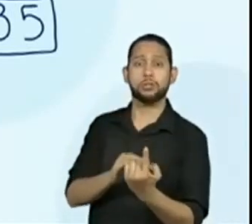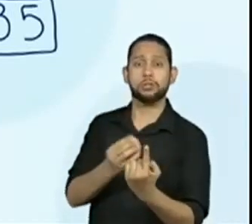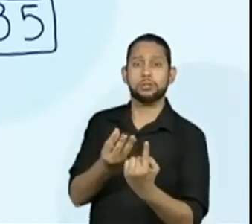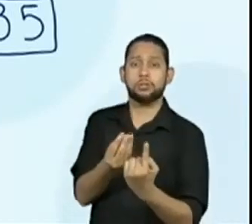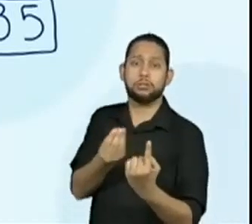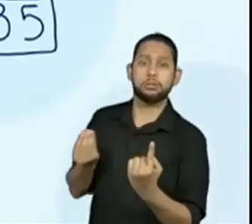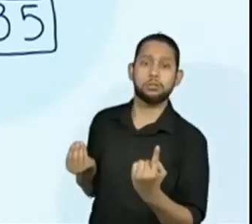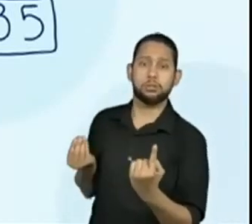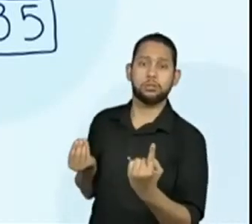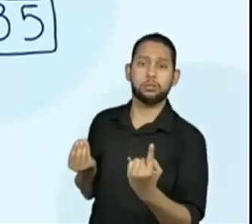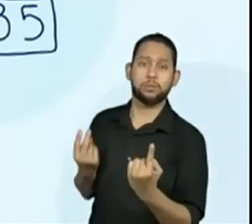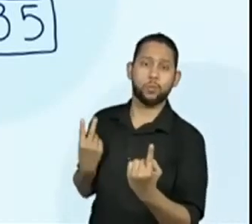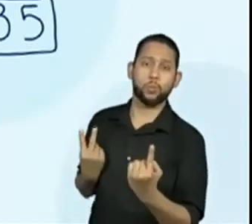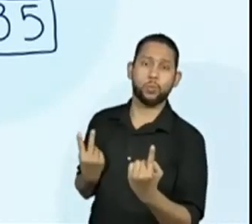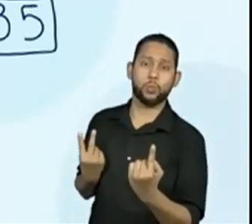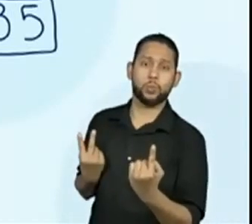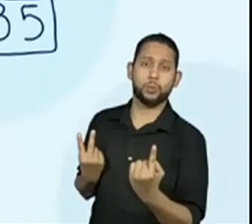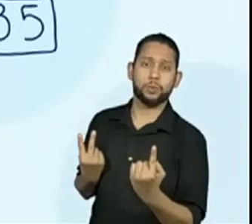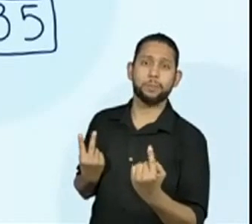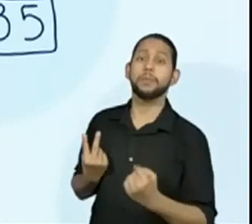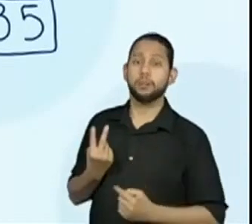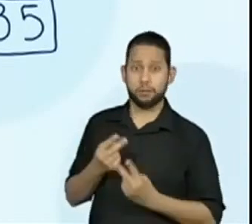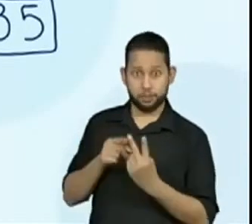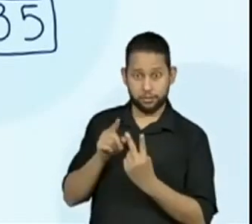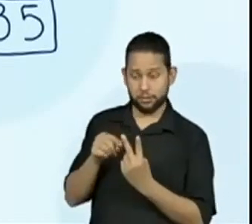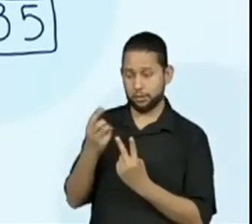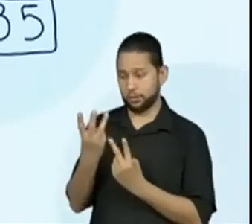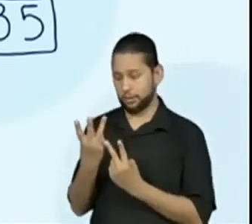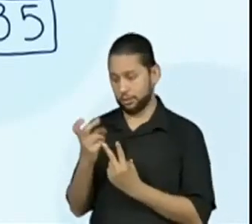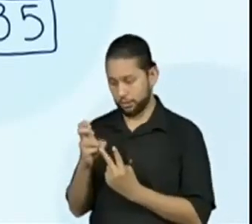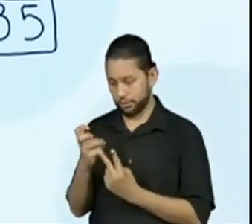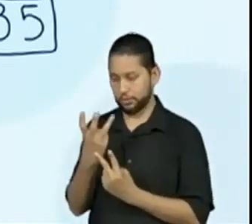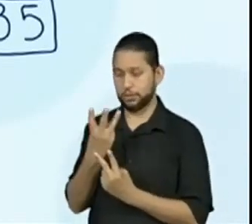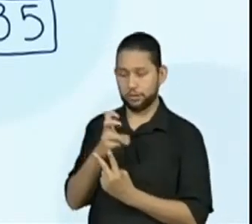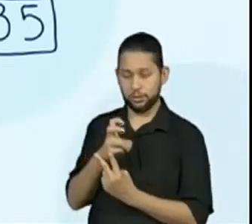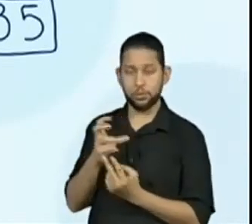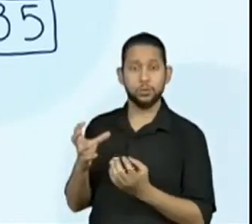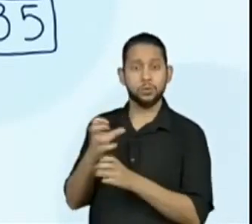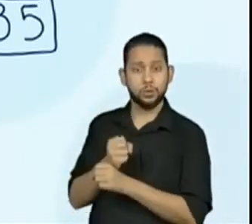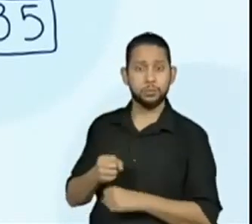Que é igual, 2 vezes 35, igual a 70.